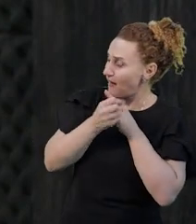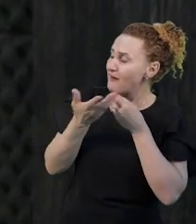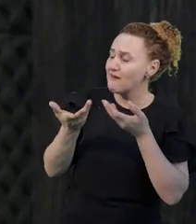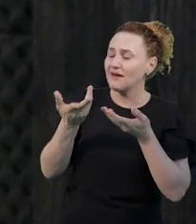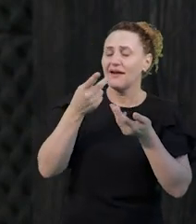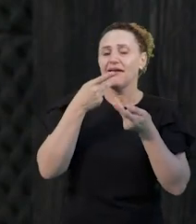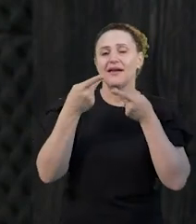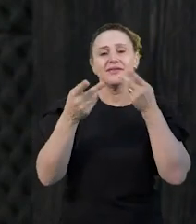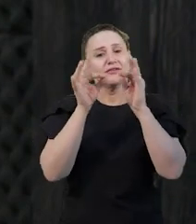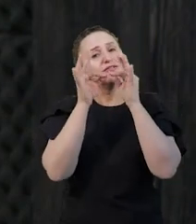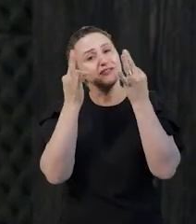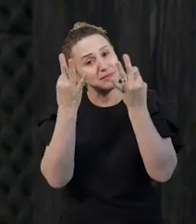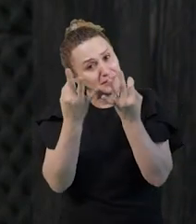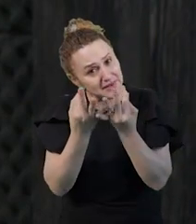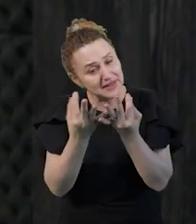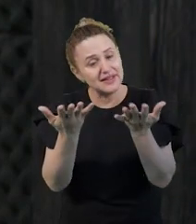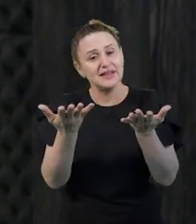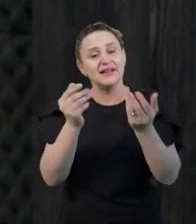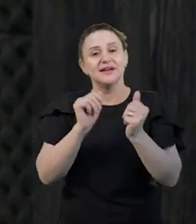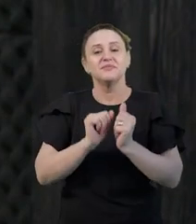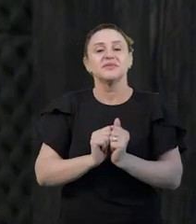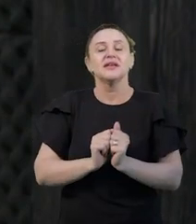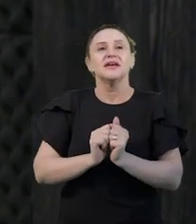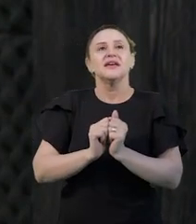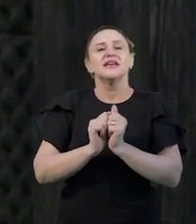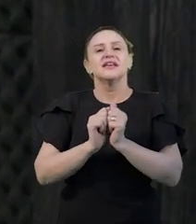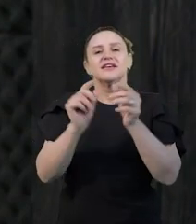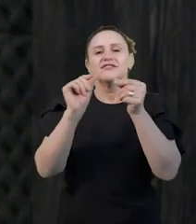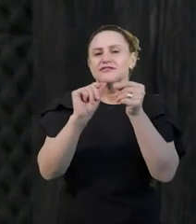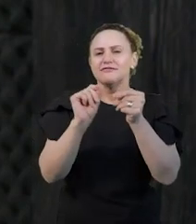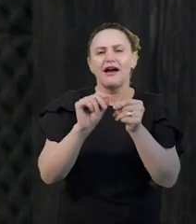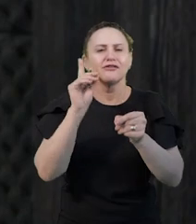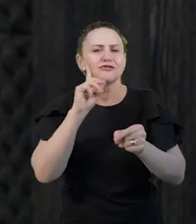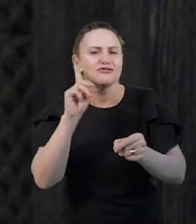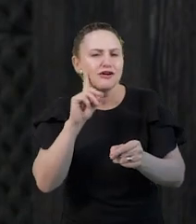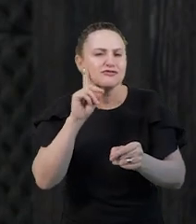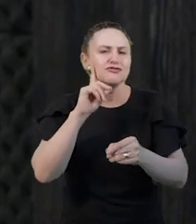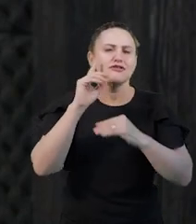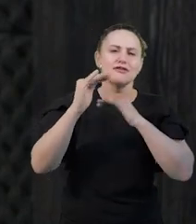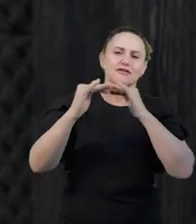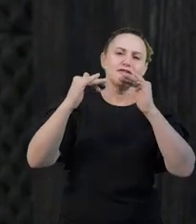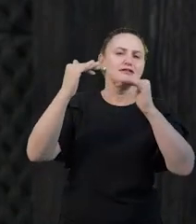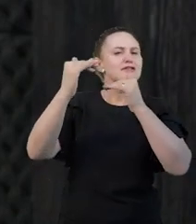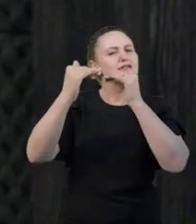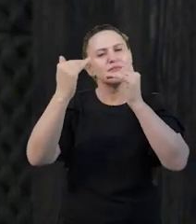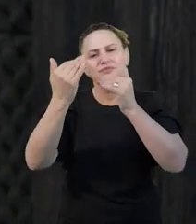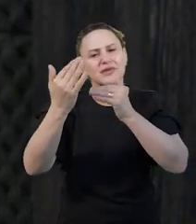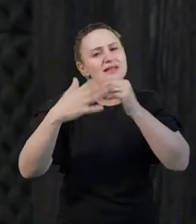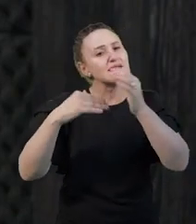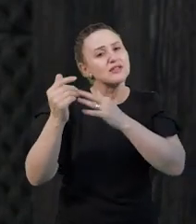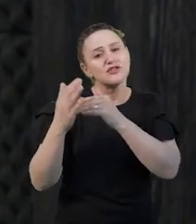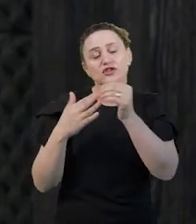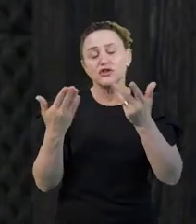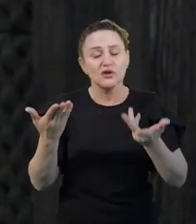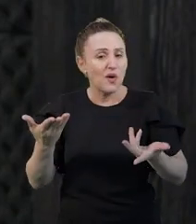que se faz no dia a dia, que se faz nas ações da criança, nas oportunidades em que se fazem